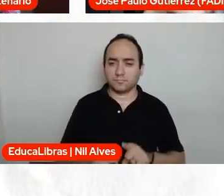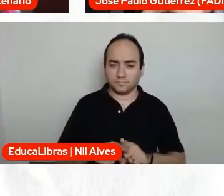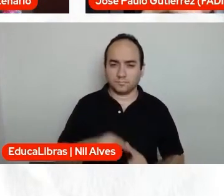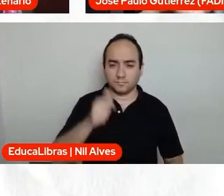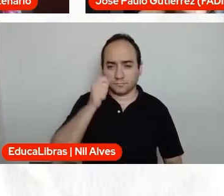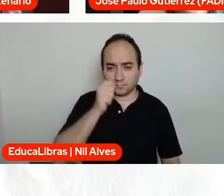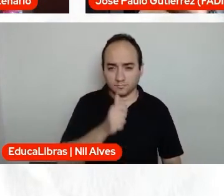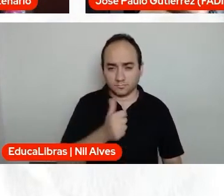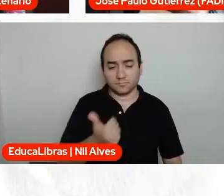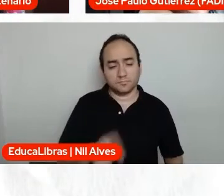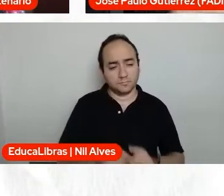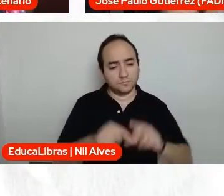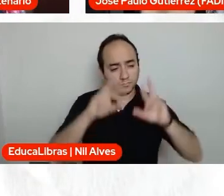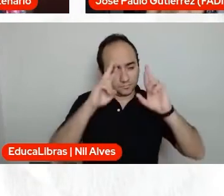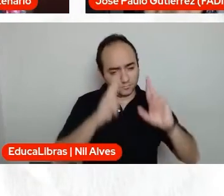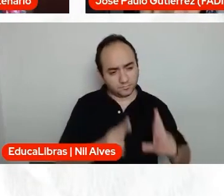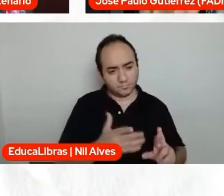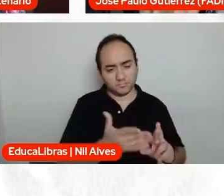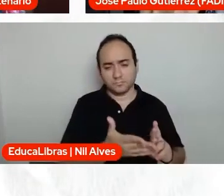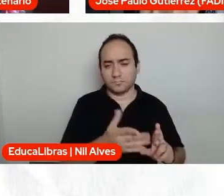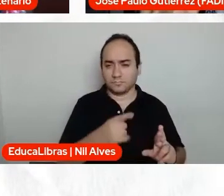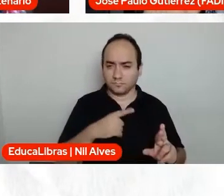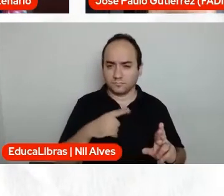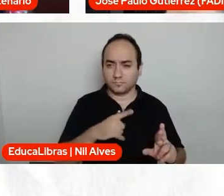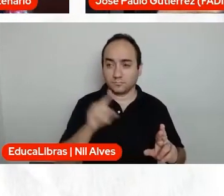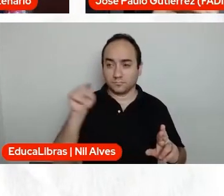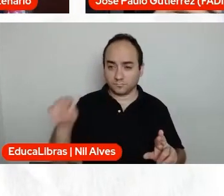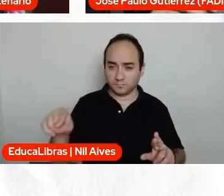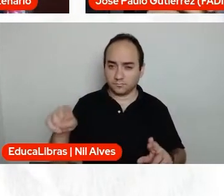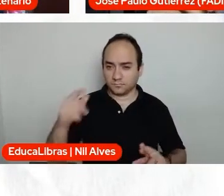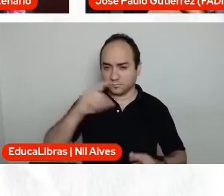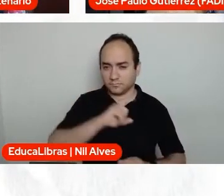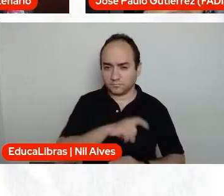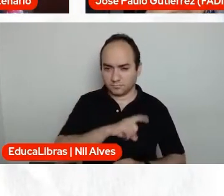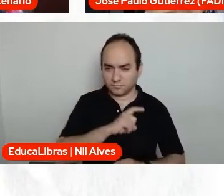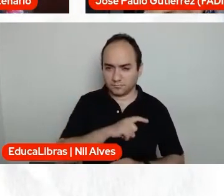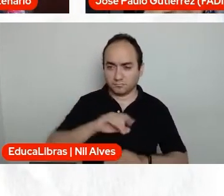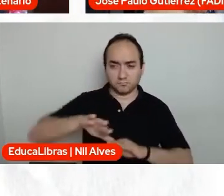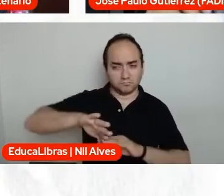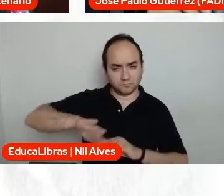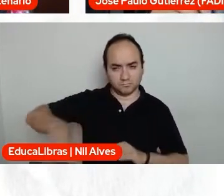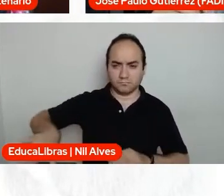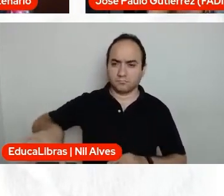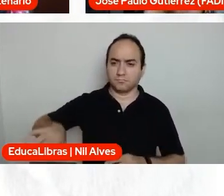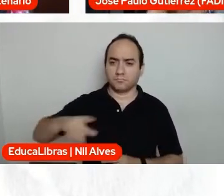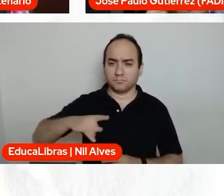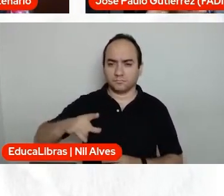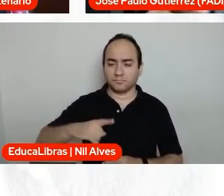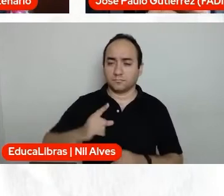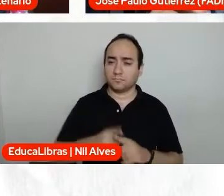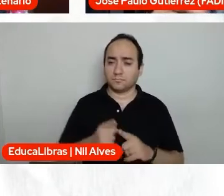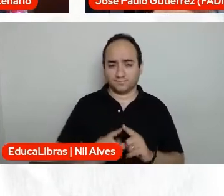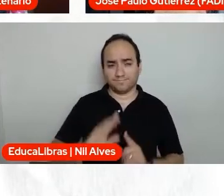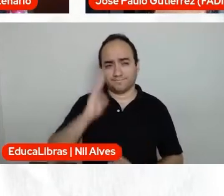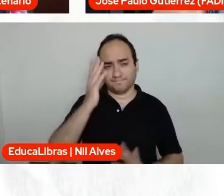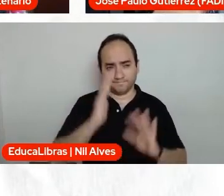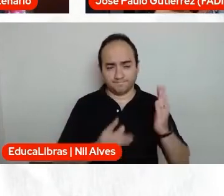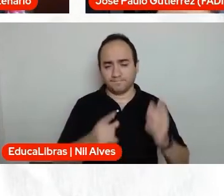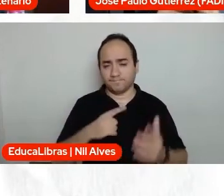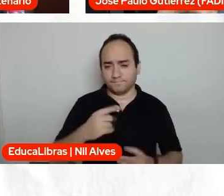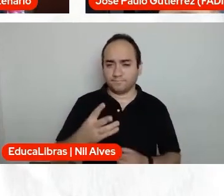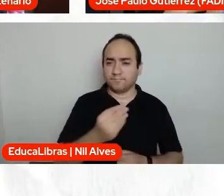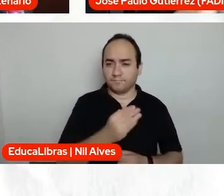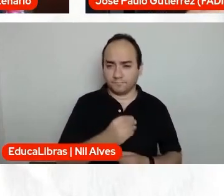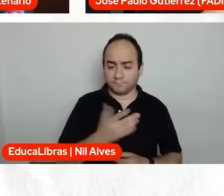do respeito, tirar esse agressor, tirar essa pessoa de circulação, porque realmente são situações que acontecem, então essa